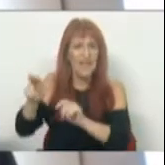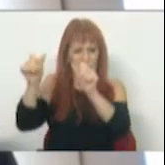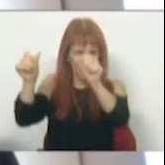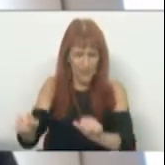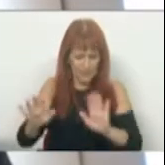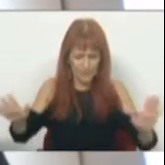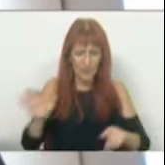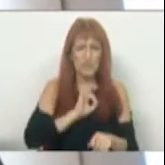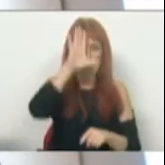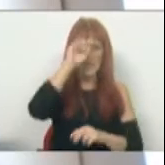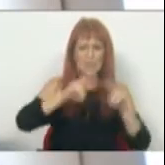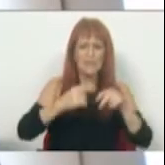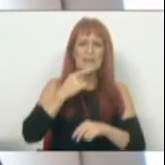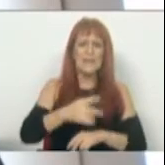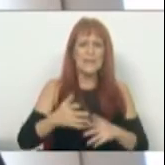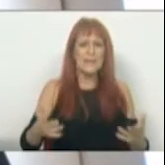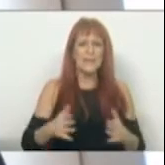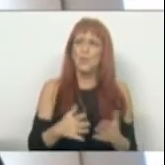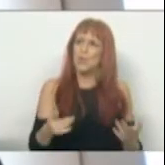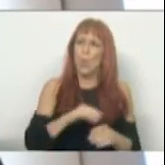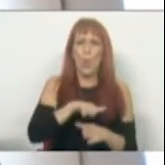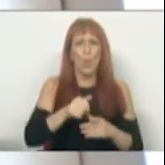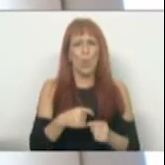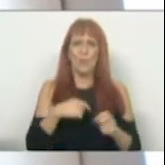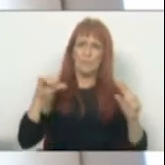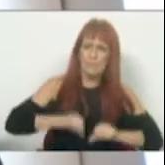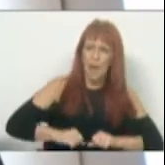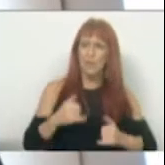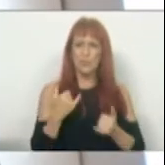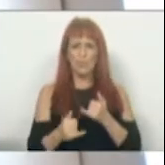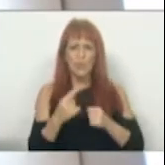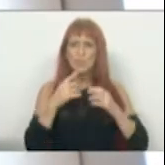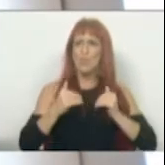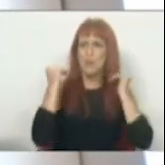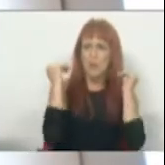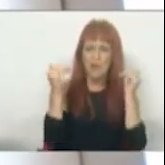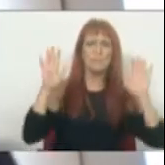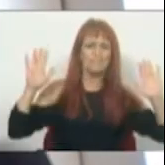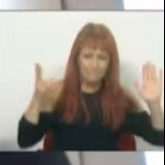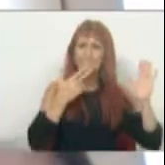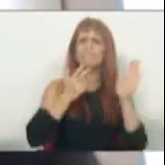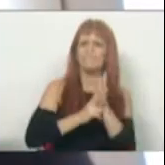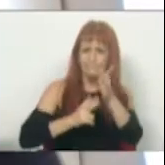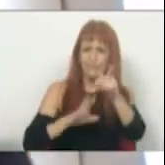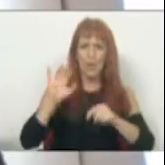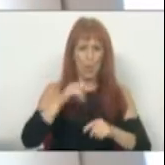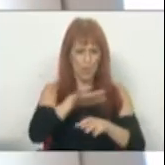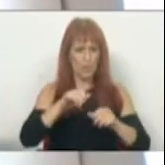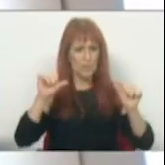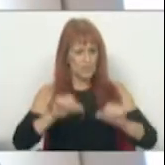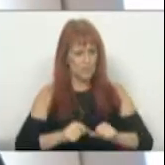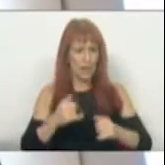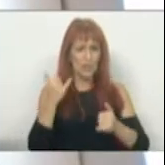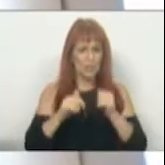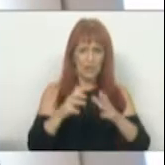O Sr. Ministro das Finanças disse que o contexto é adverso e os riscos são elevados. É verdade. E quando o contexto é adverso e os